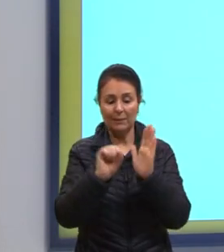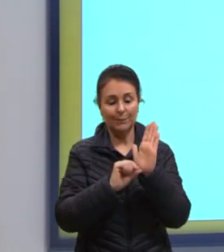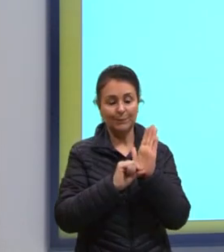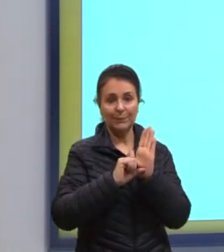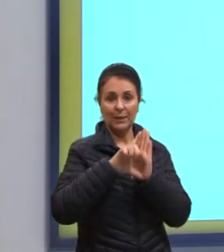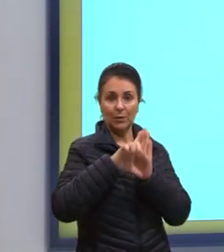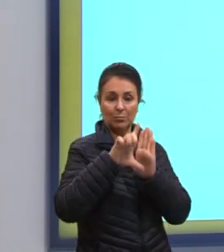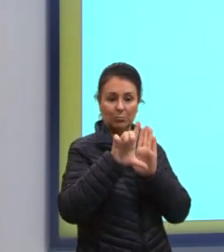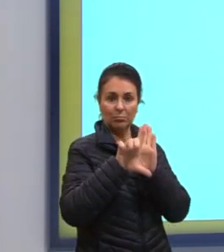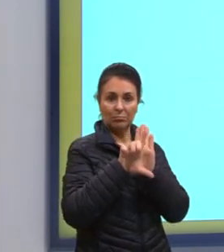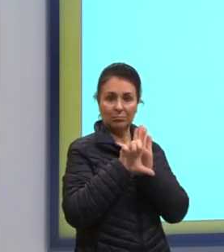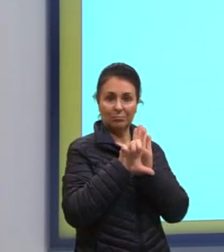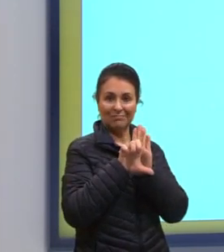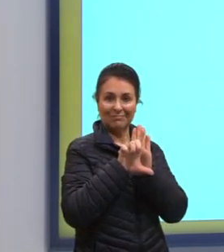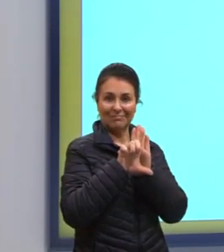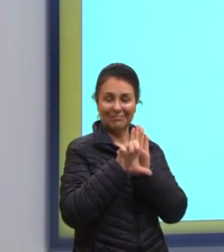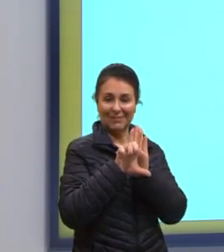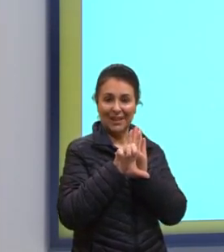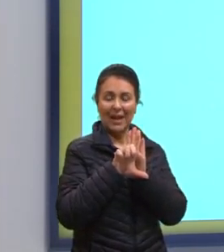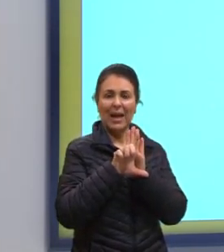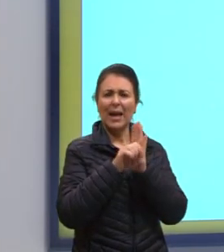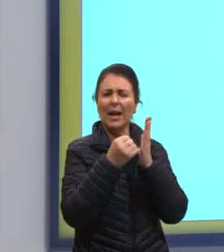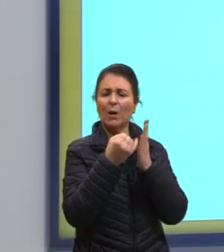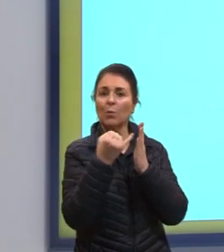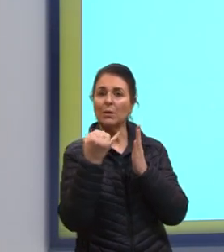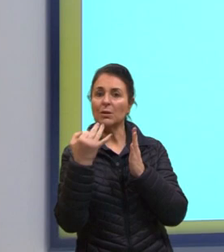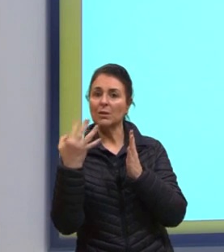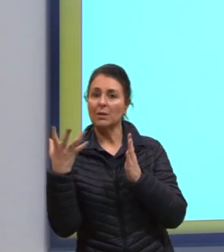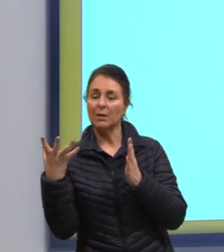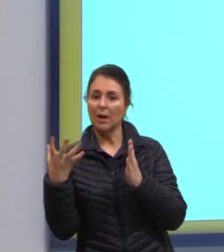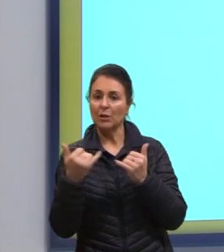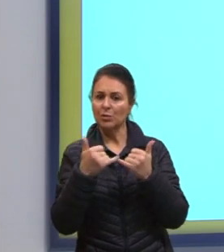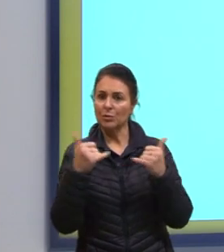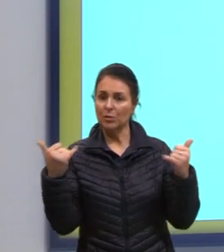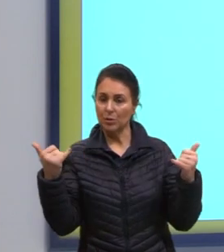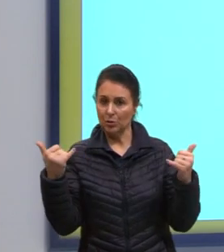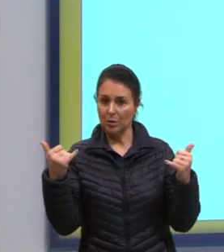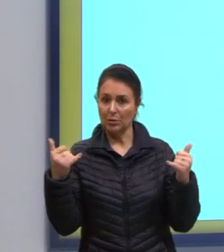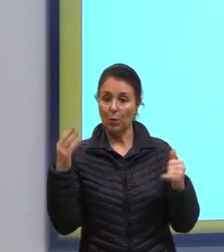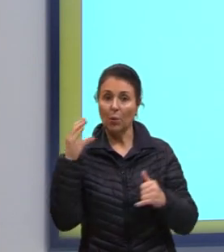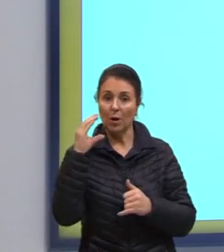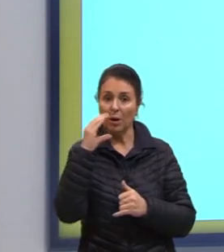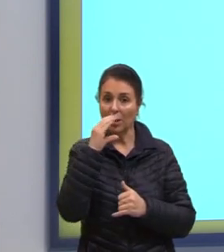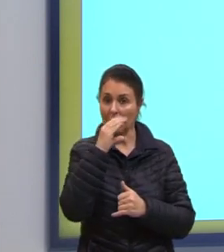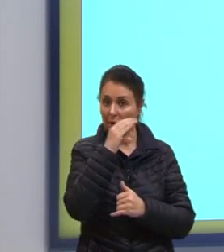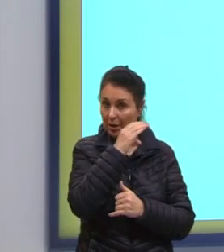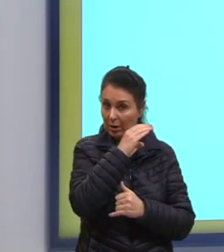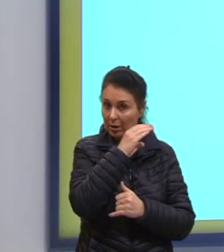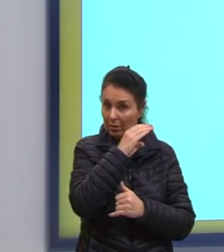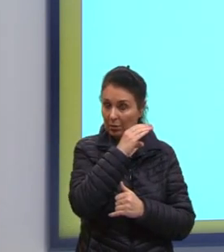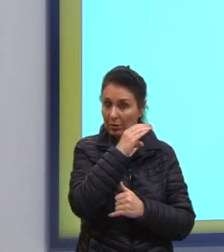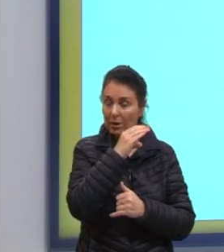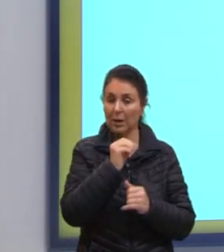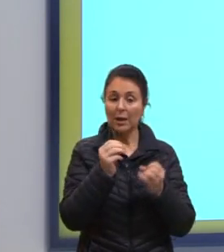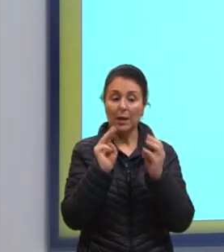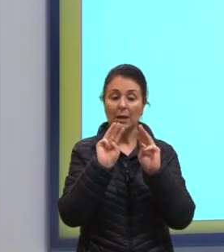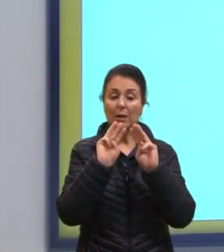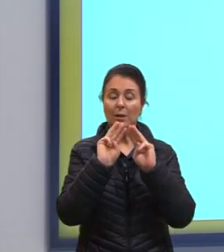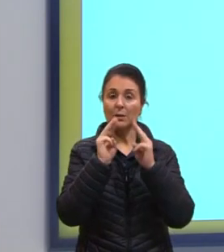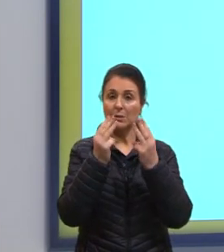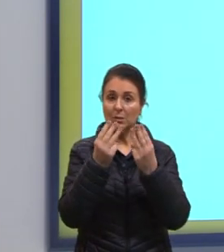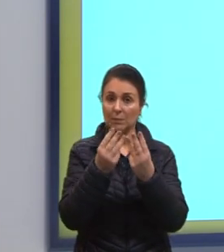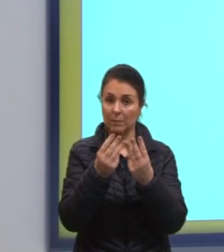É a quantidade de energia, que no caso aqui é uma energia específica, que é o calor, certo? E de massa